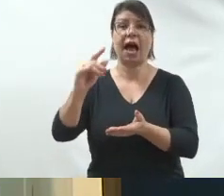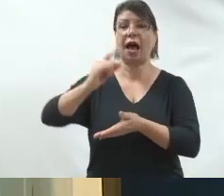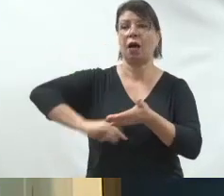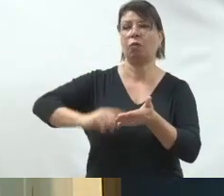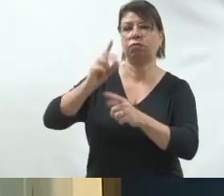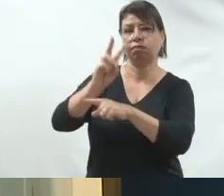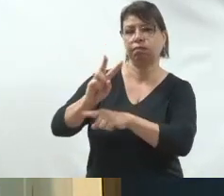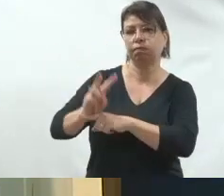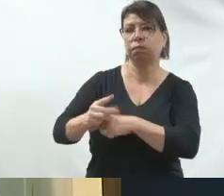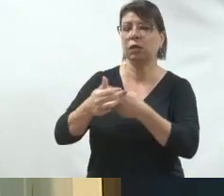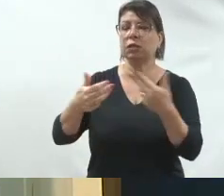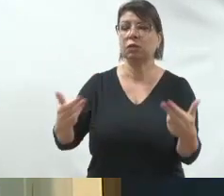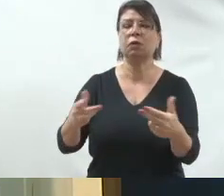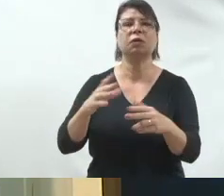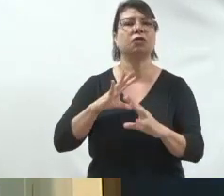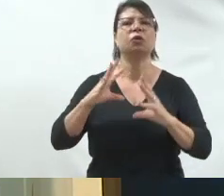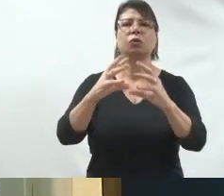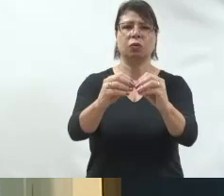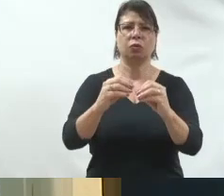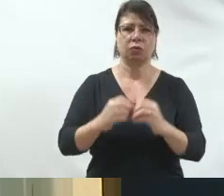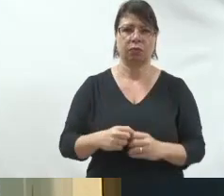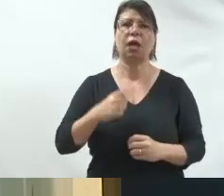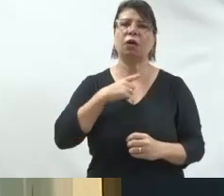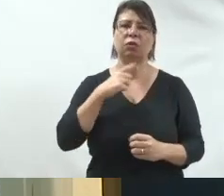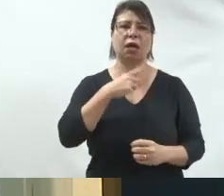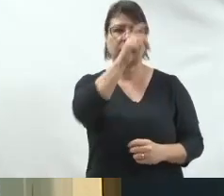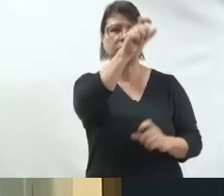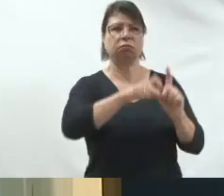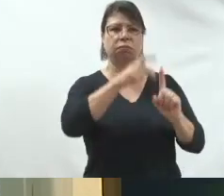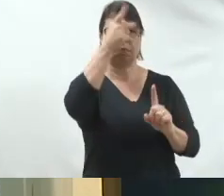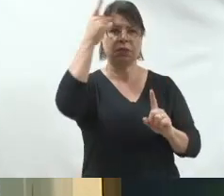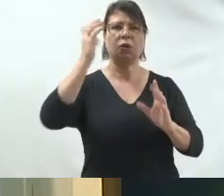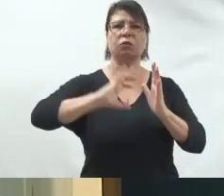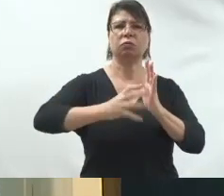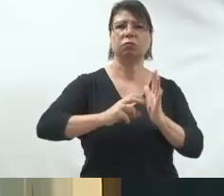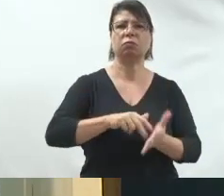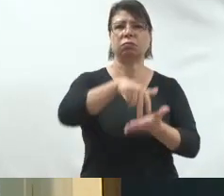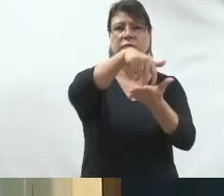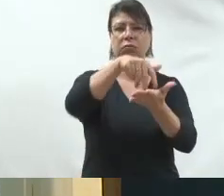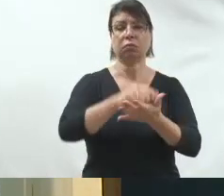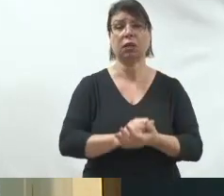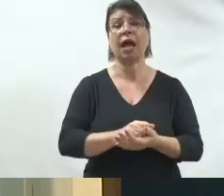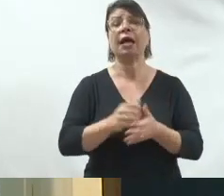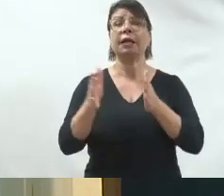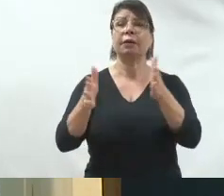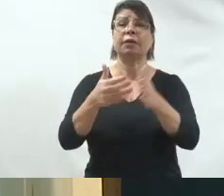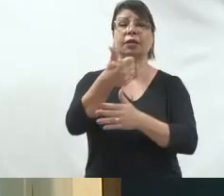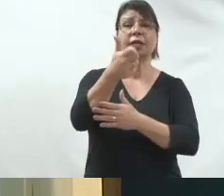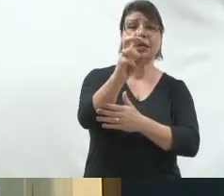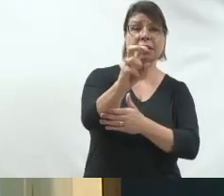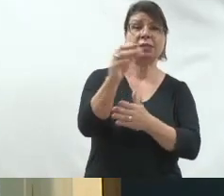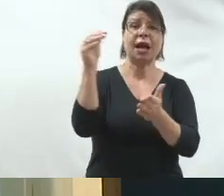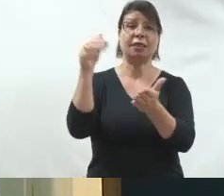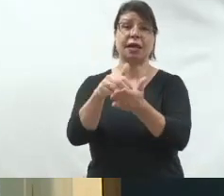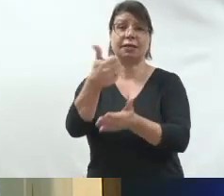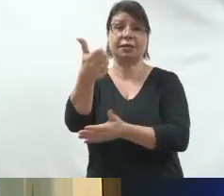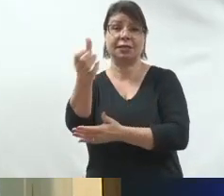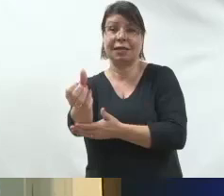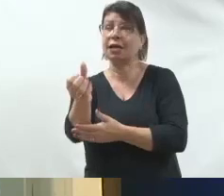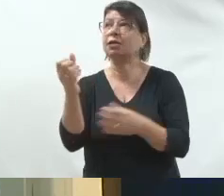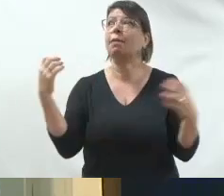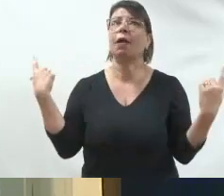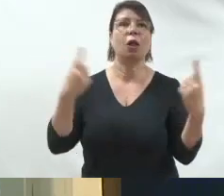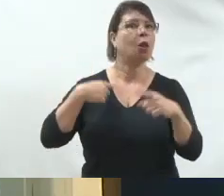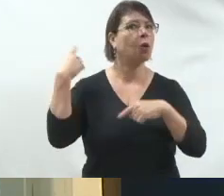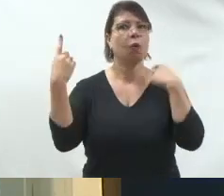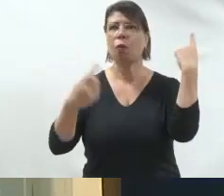Então, oficialmente, eu tenho os meus candidatos. E o que acontece entre o dia 15 e dia 16? É uma loucura de todos os candidatos